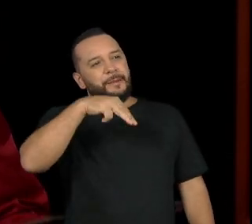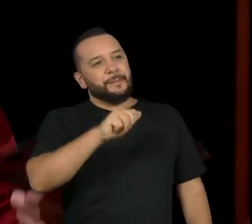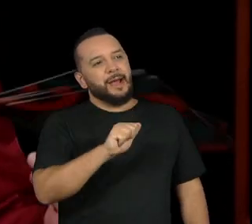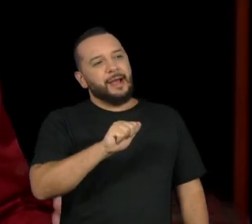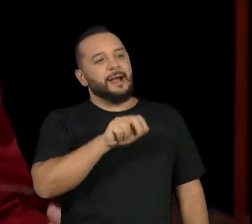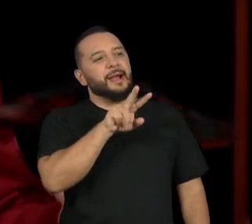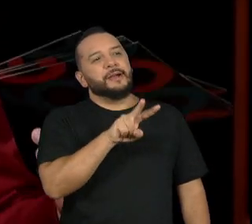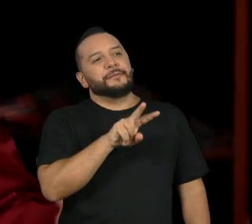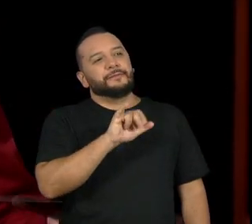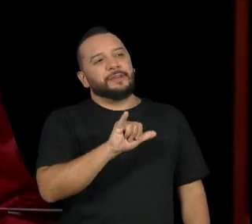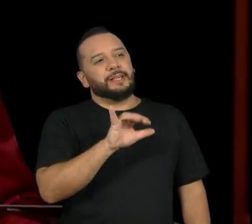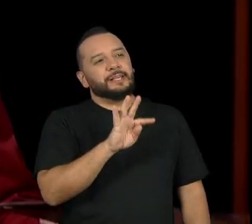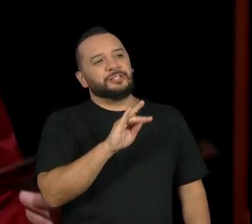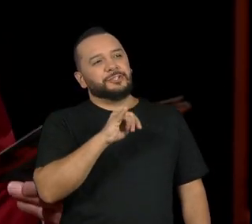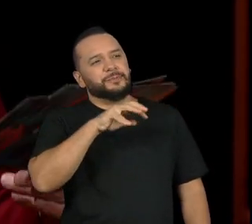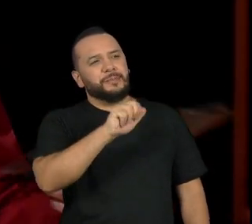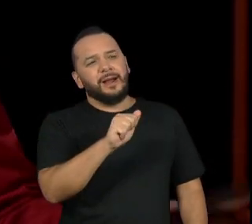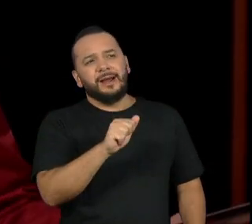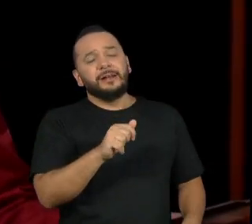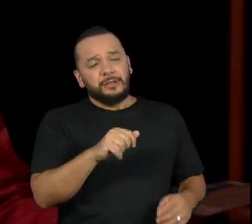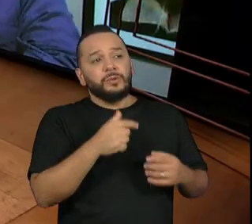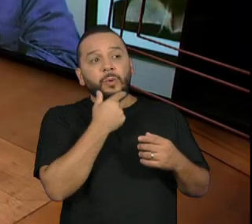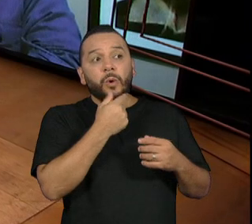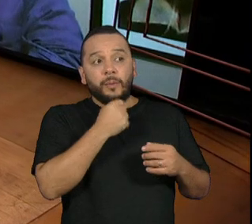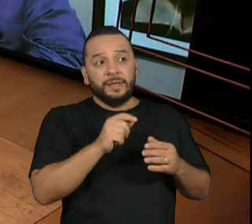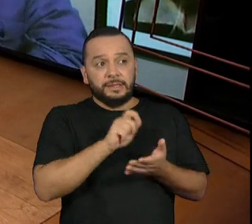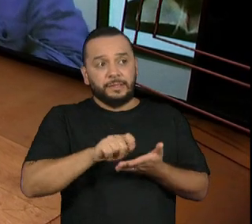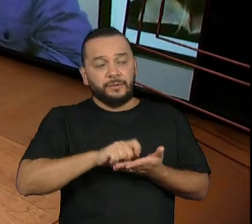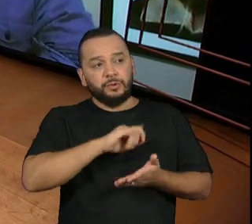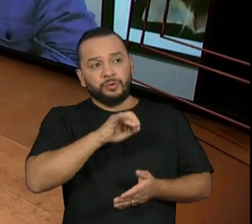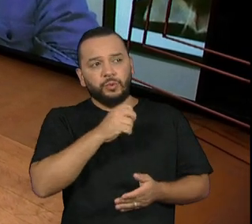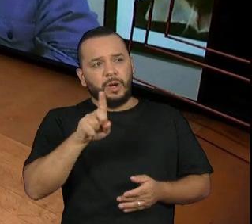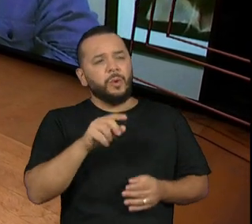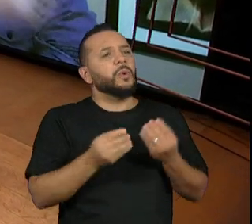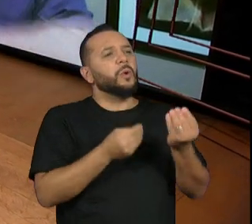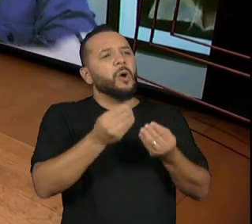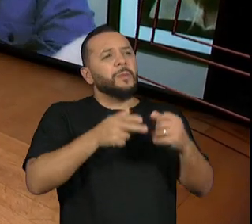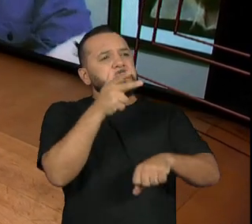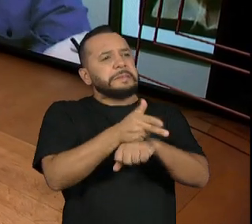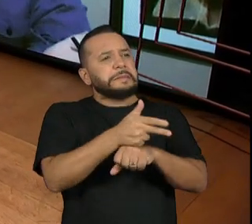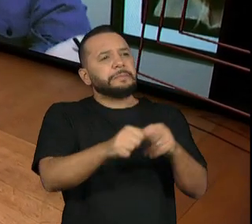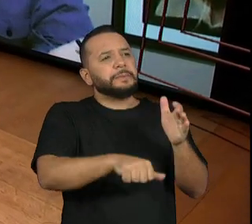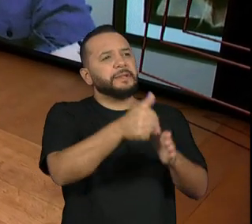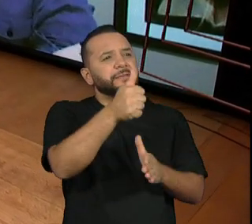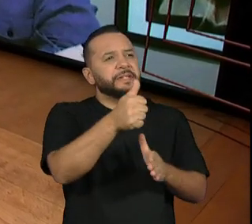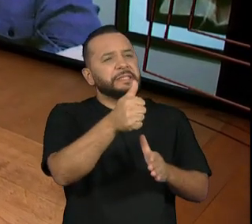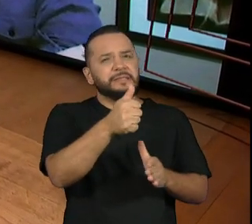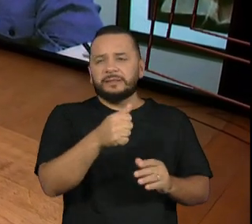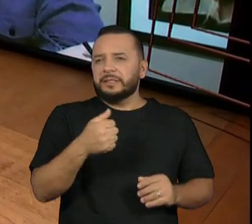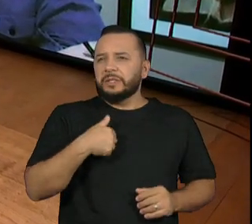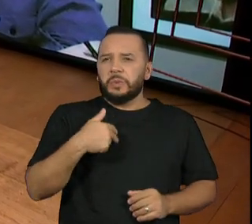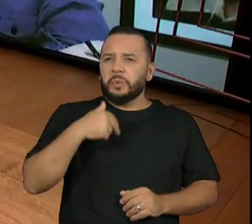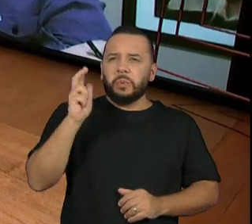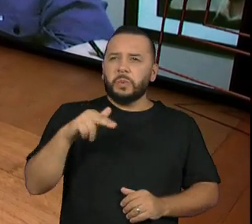Como é foi enfrentar uma câmera pela primeira vez? Vou te dizer uma coisa, eu nunca pensei muito nisso. É.